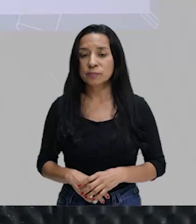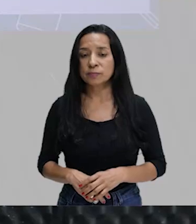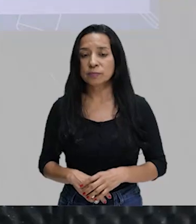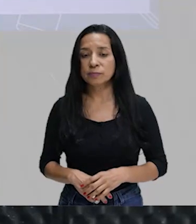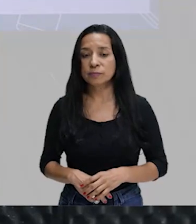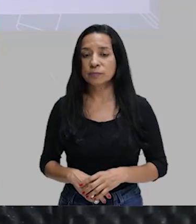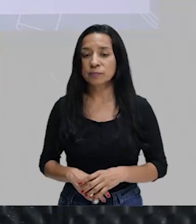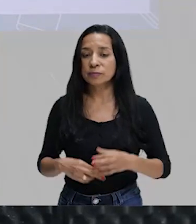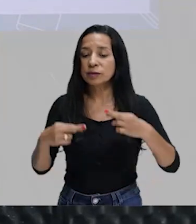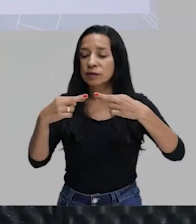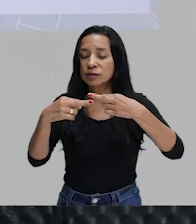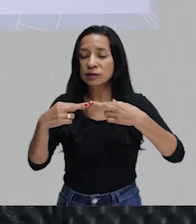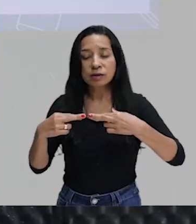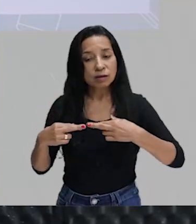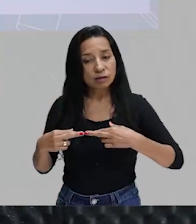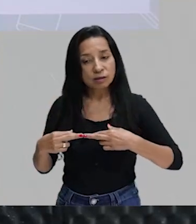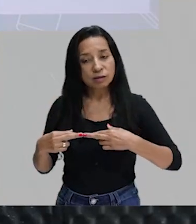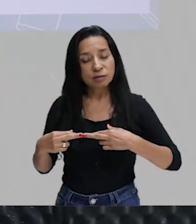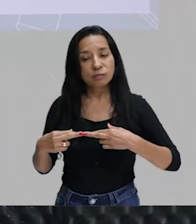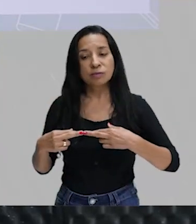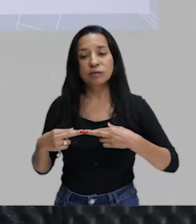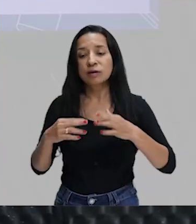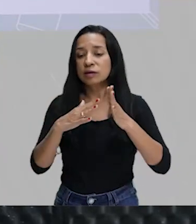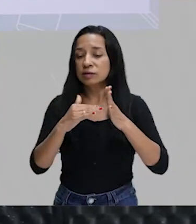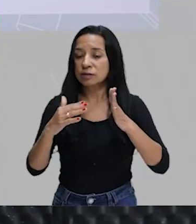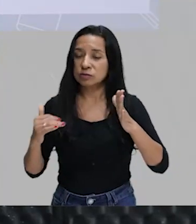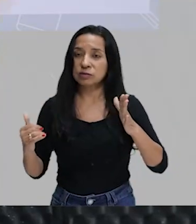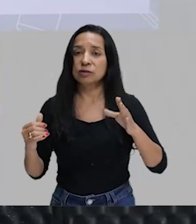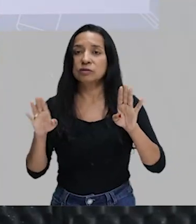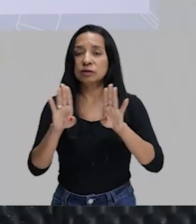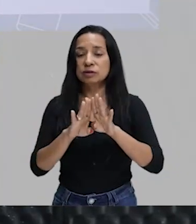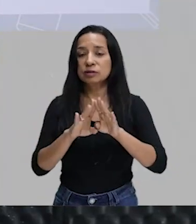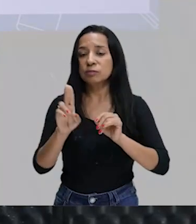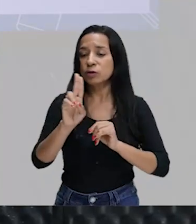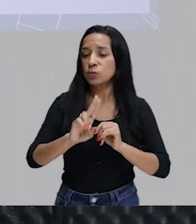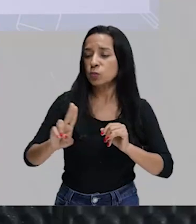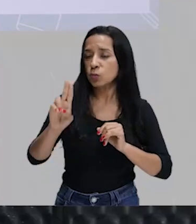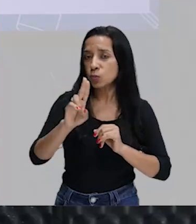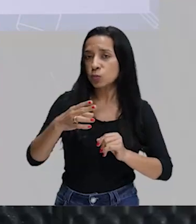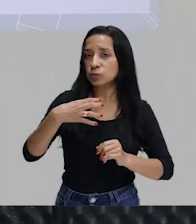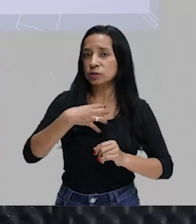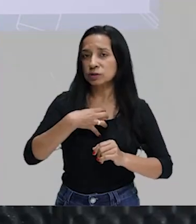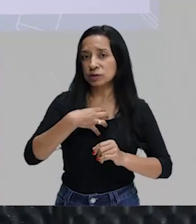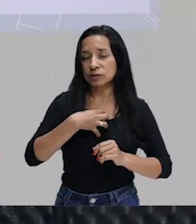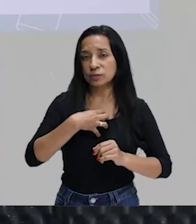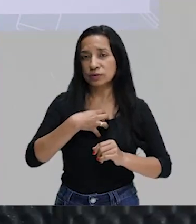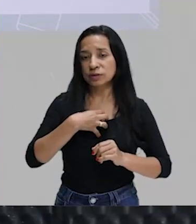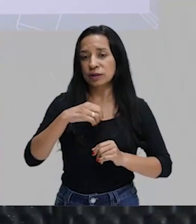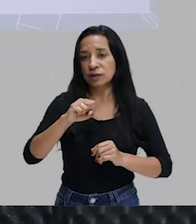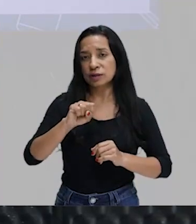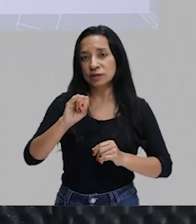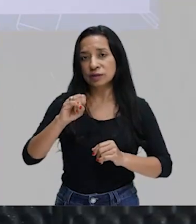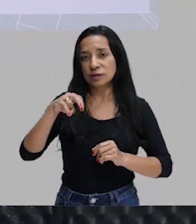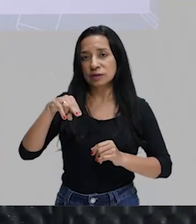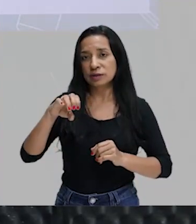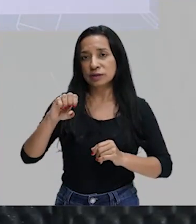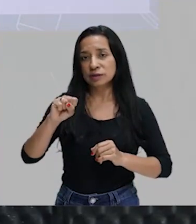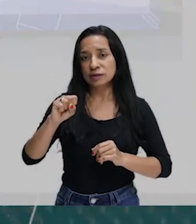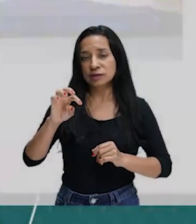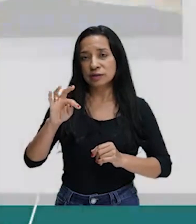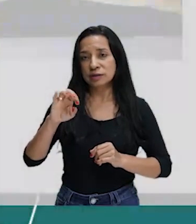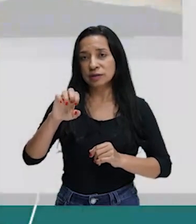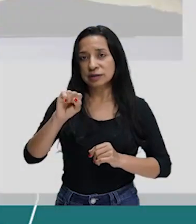Tem rima, tem estética e tem também o uso das sensações. Sinestesia é o nome desse recurso.